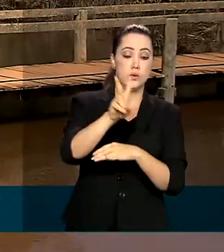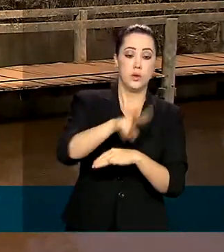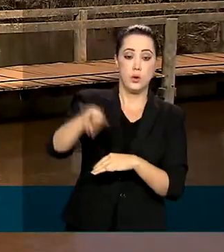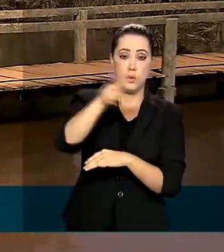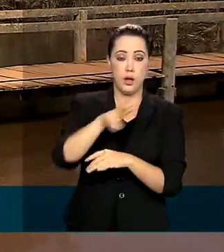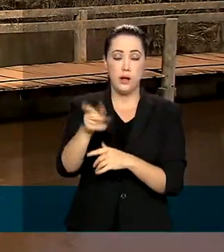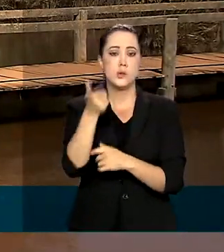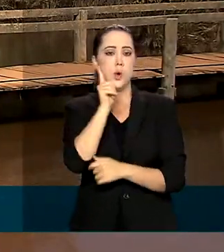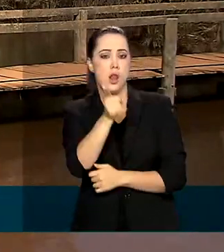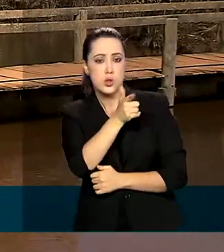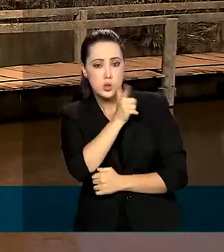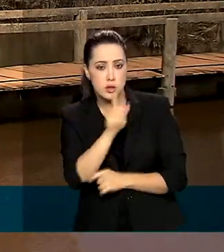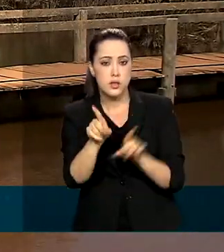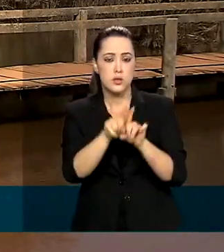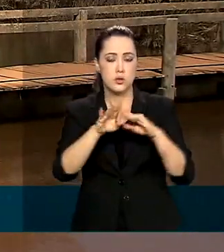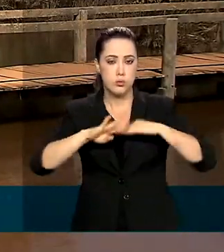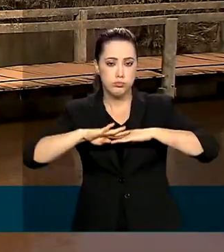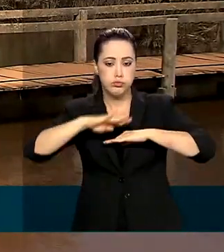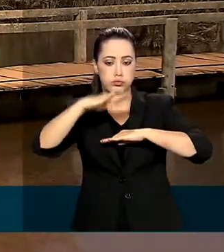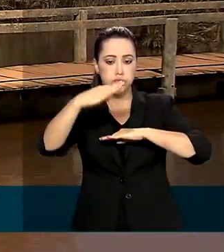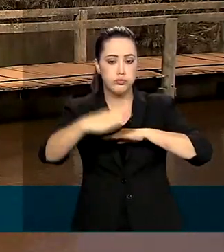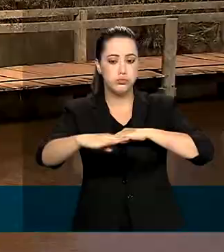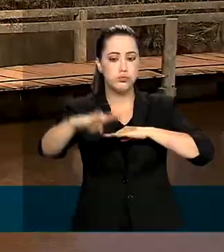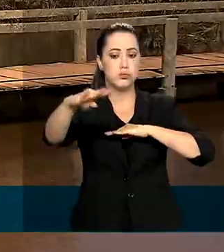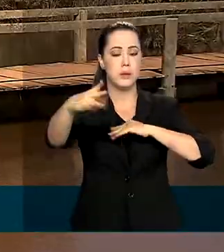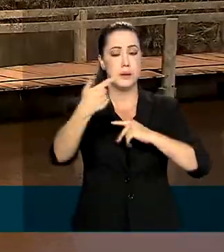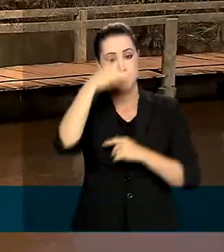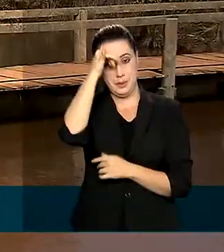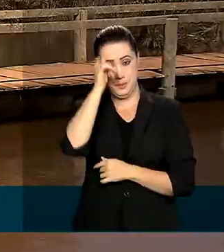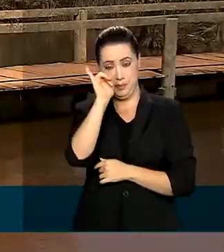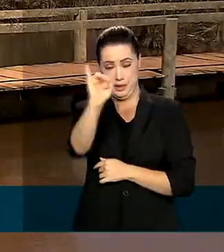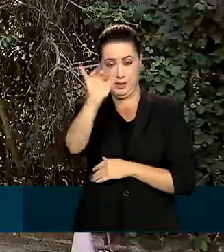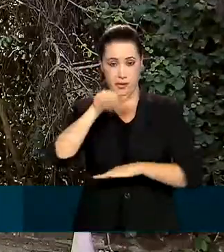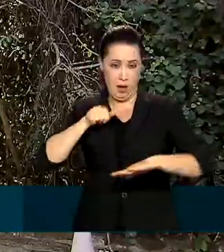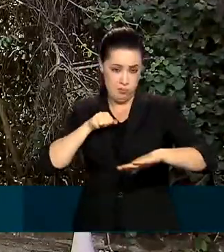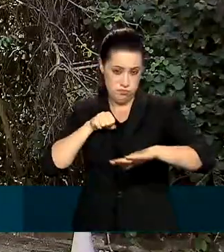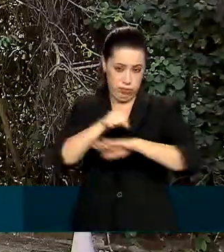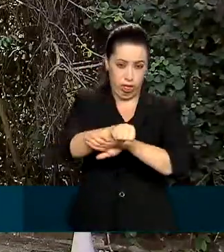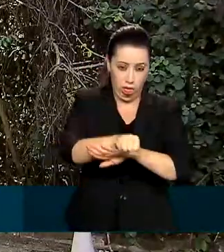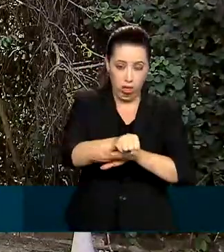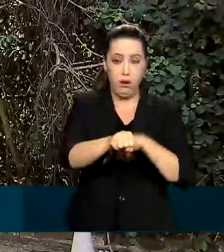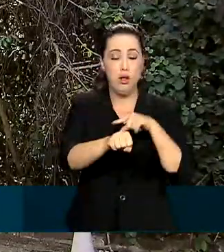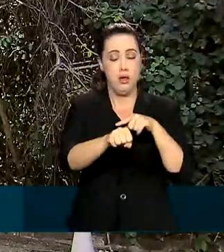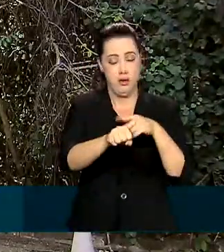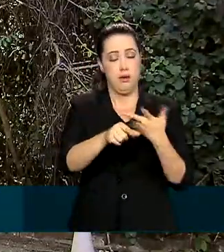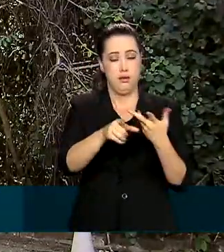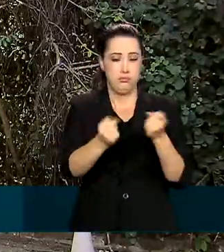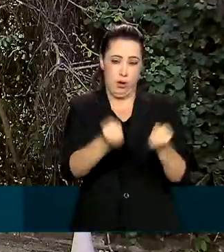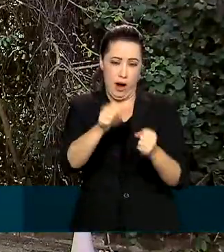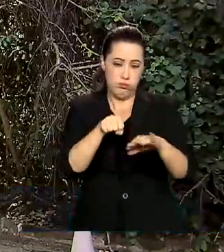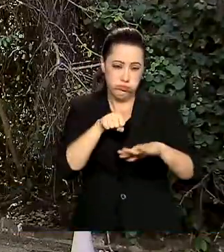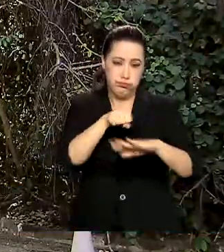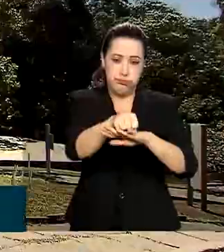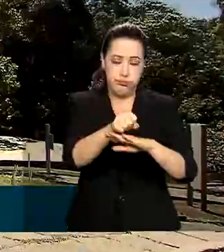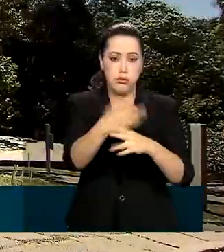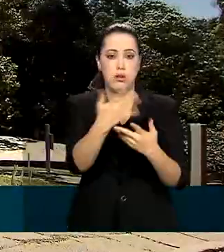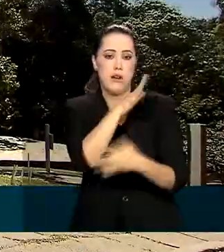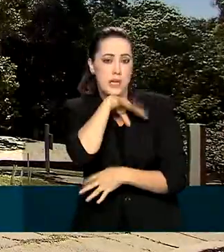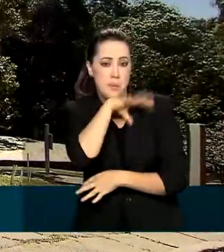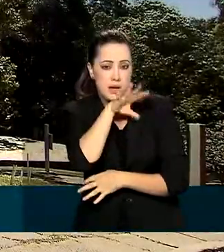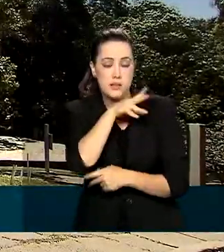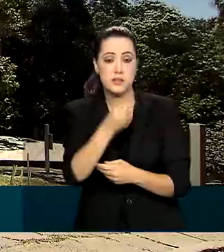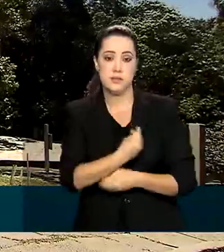de uma lanchonete e de uma passagem suspensa para evitar o atropelamento dos animais. Ainda neste ano, o governo pretende conceder à